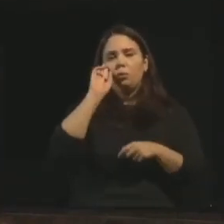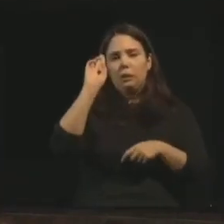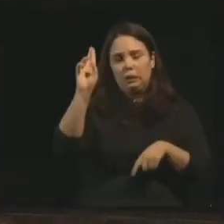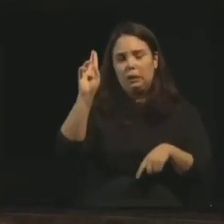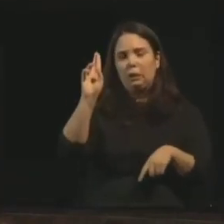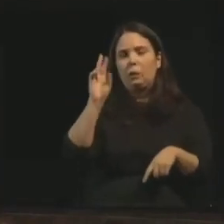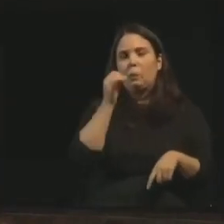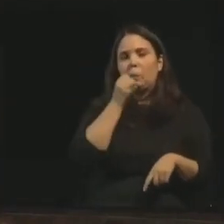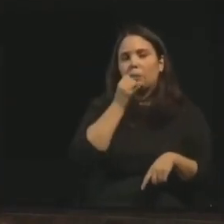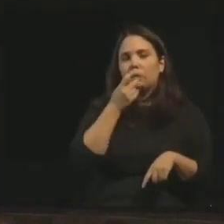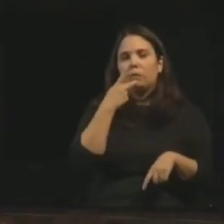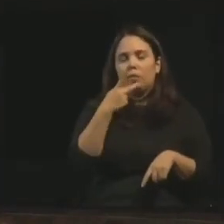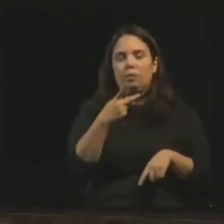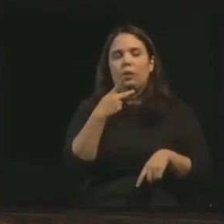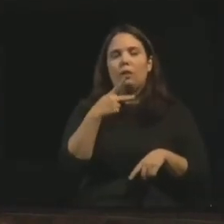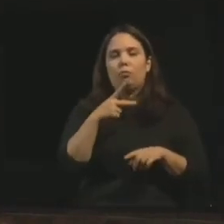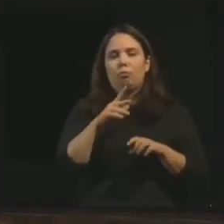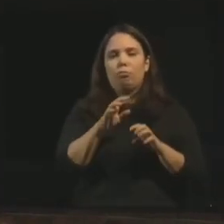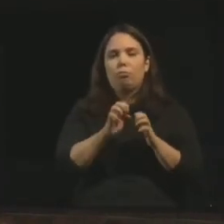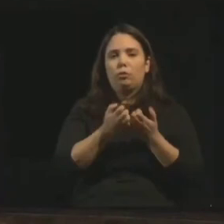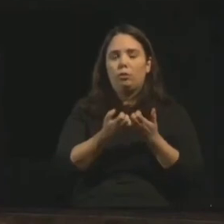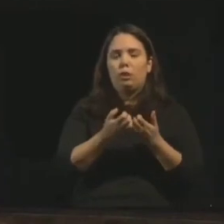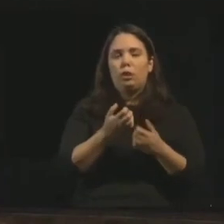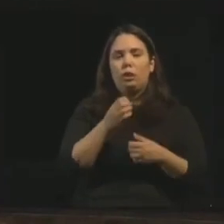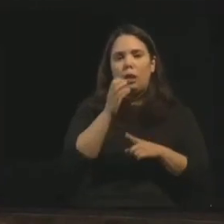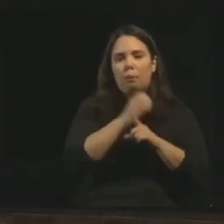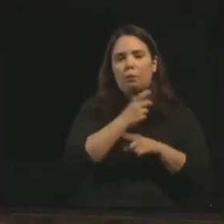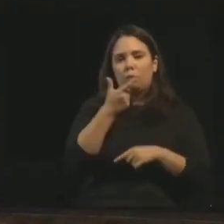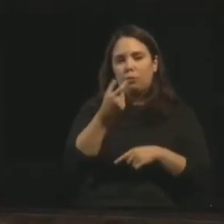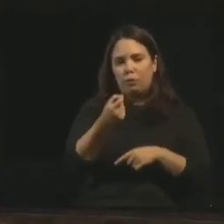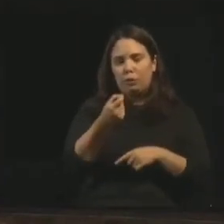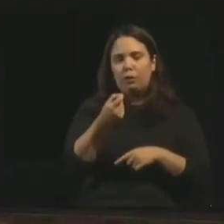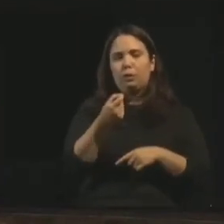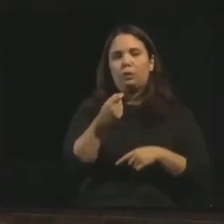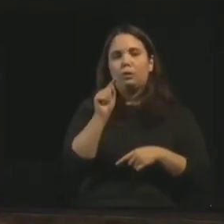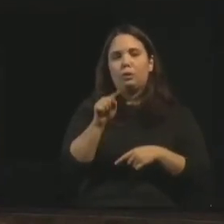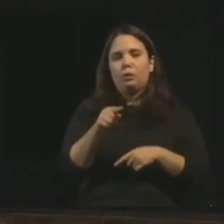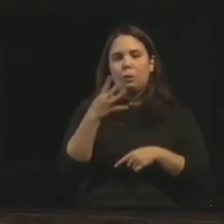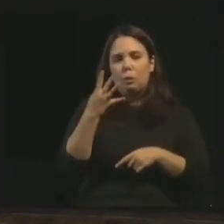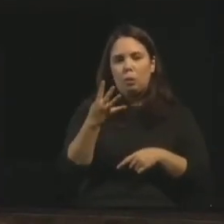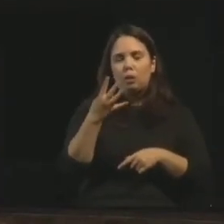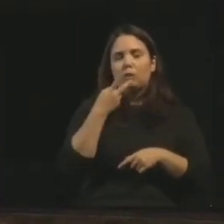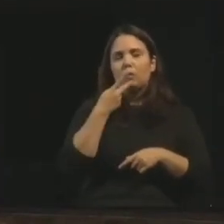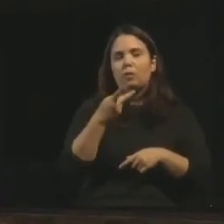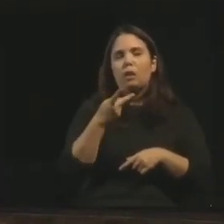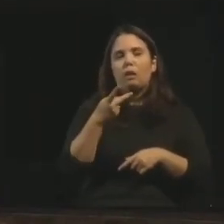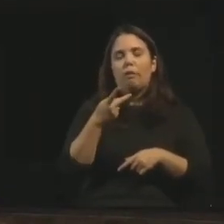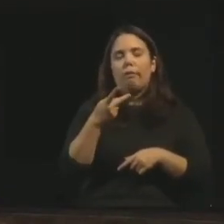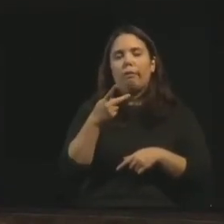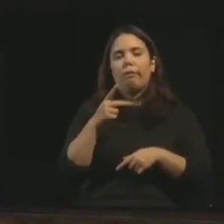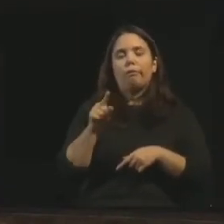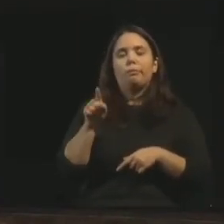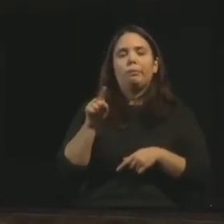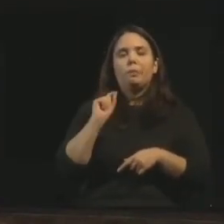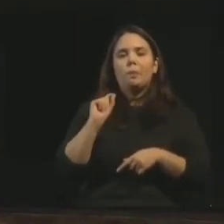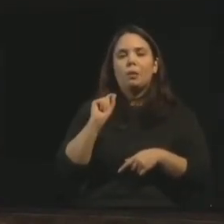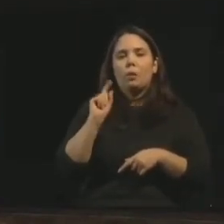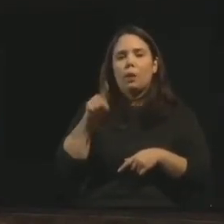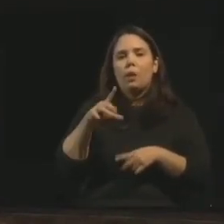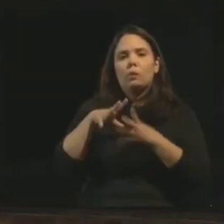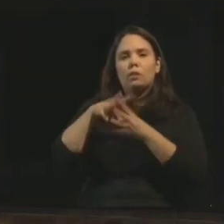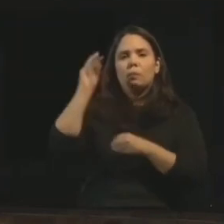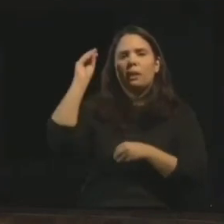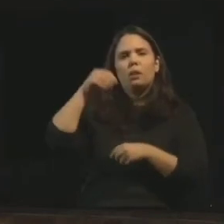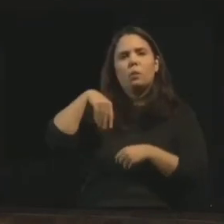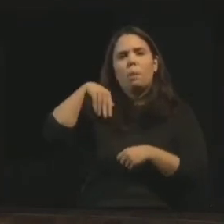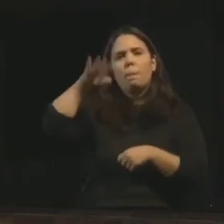Lá no Evangelho segundo o Espiritismo, no capítulo 20, item 4, nós temos a mensagem de Erasto, que dizem que é o espírito mais